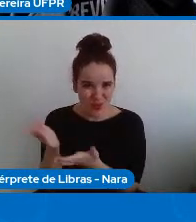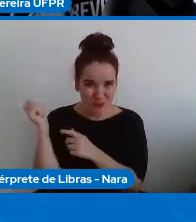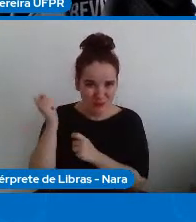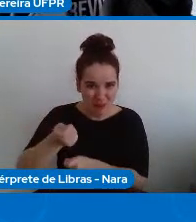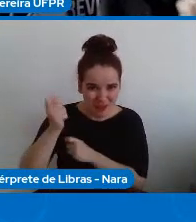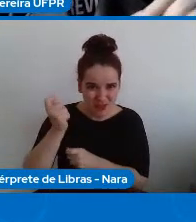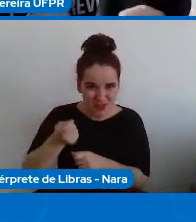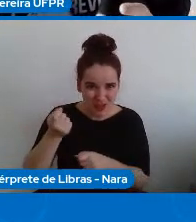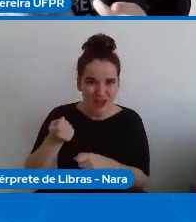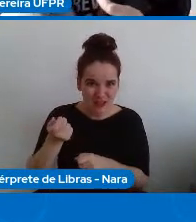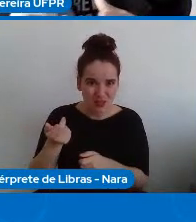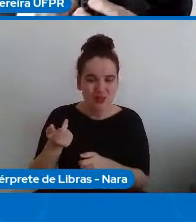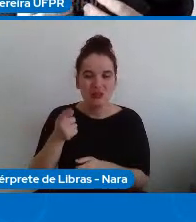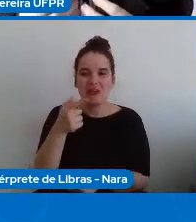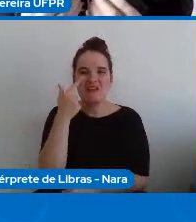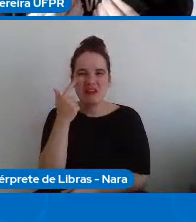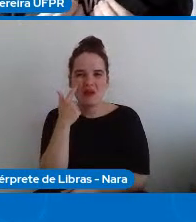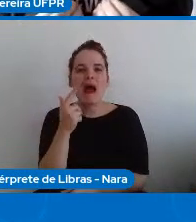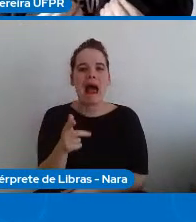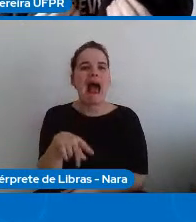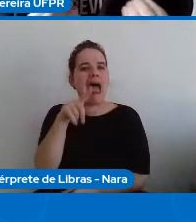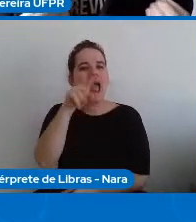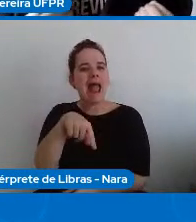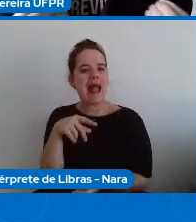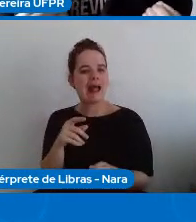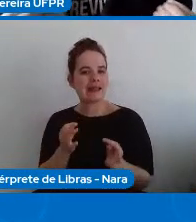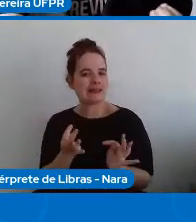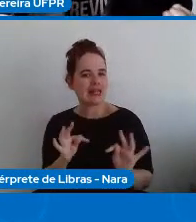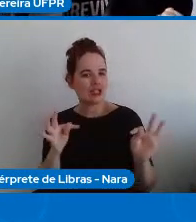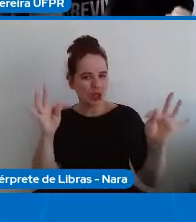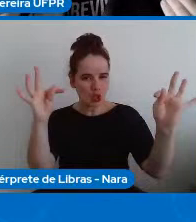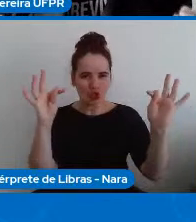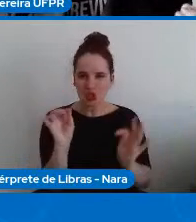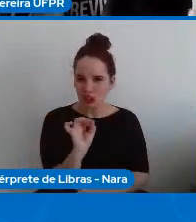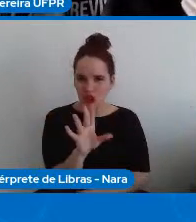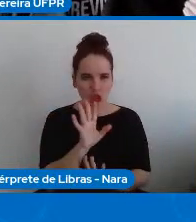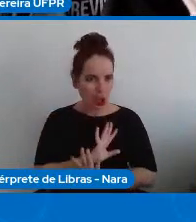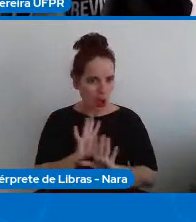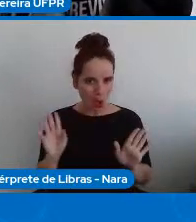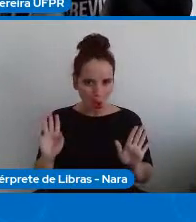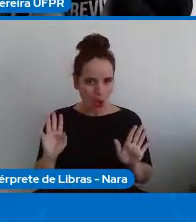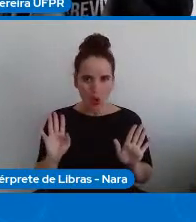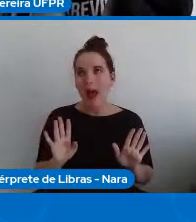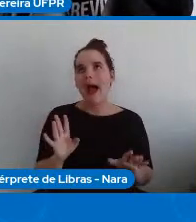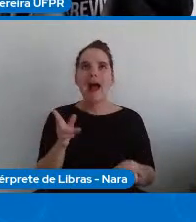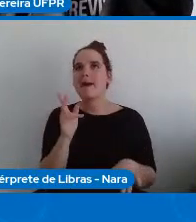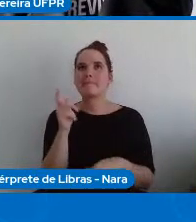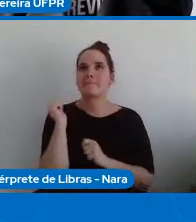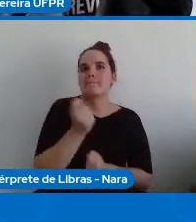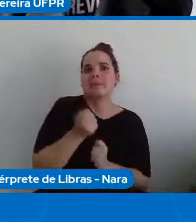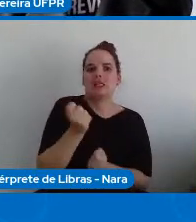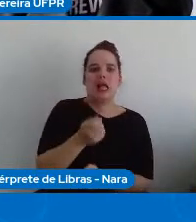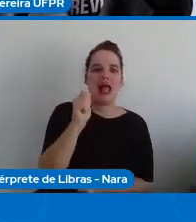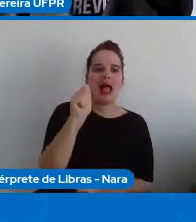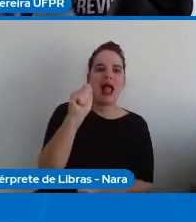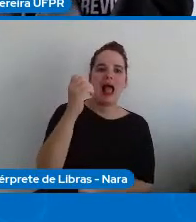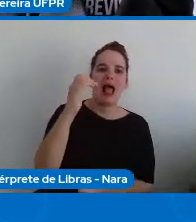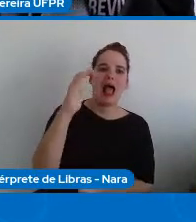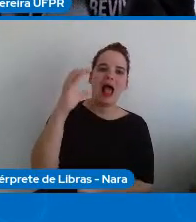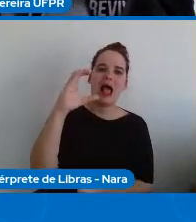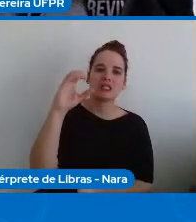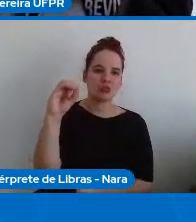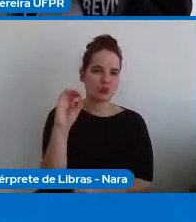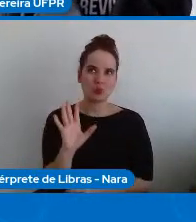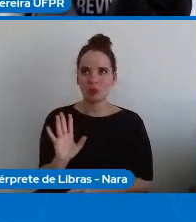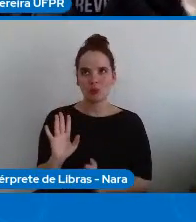como não é apenas a tecnologia, o material, o fato de ser um machado de aço. É o modo